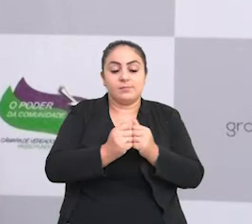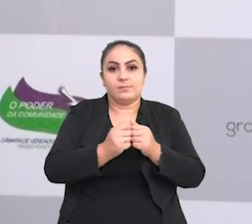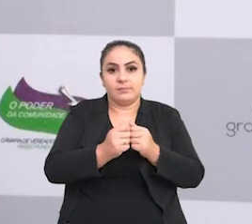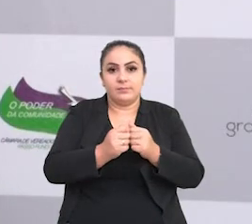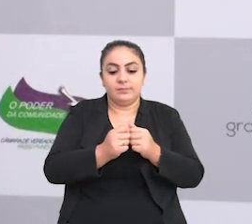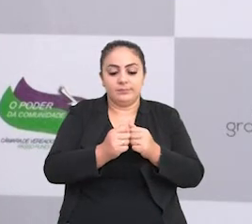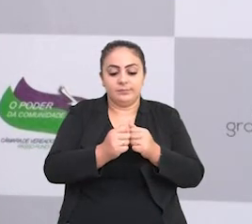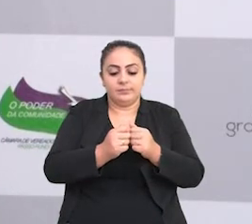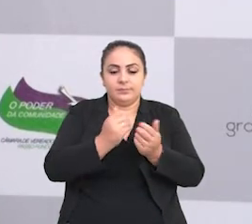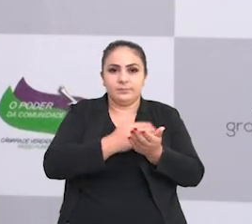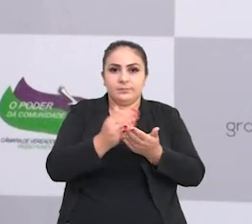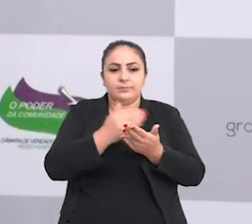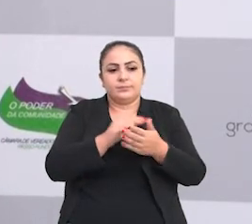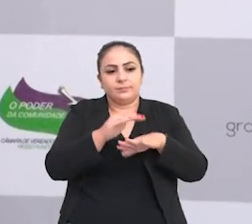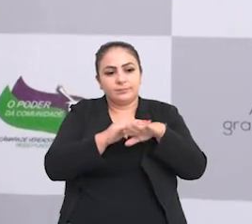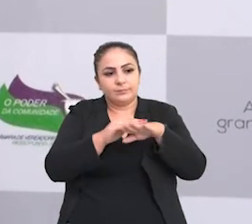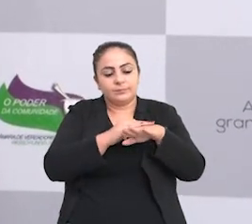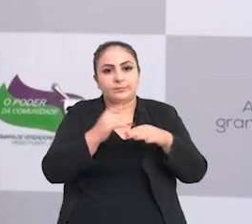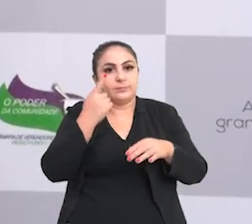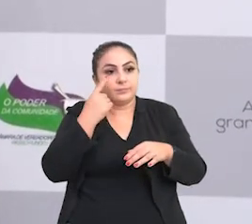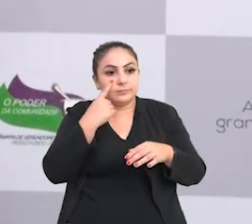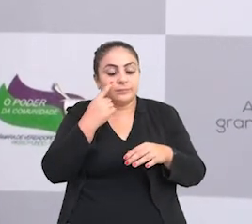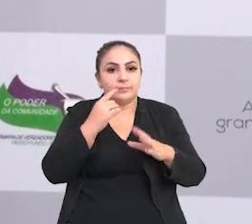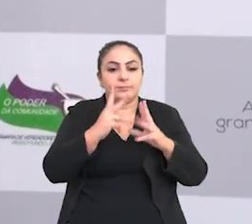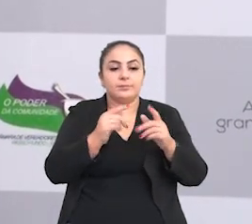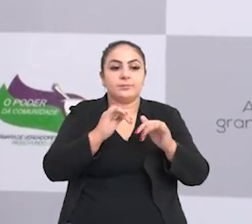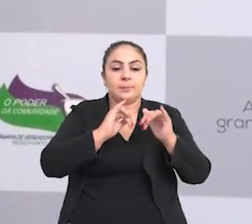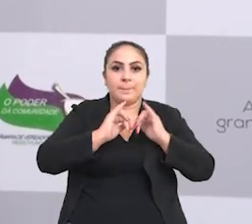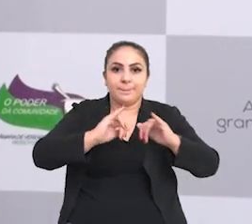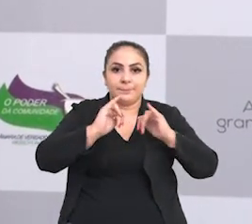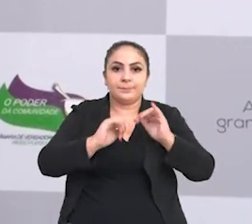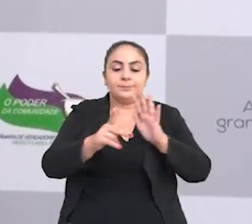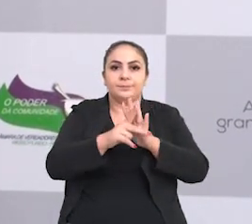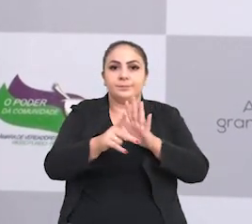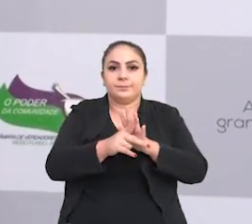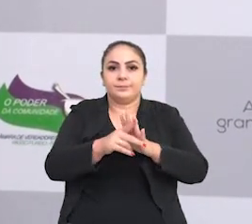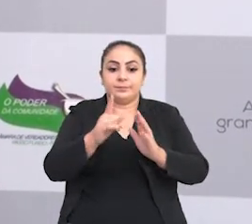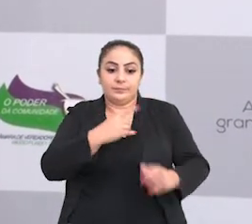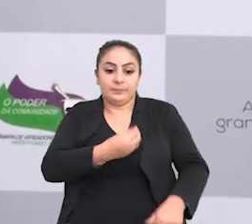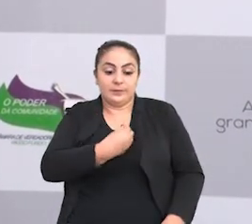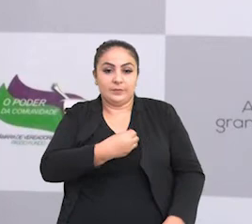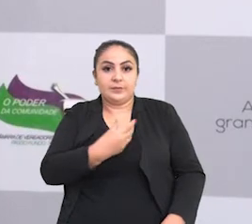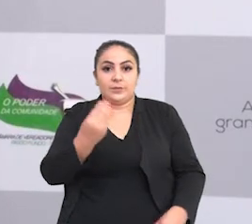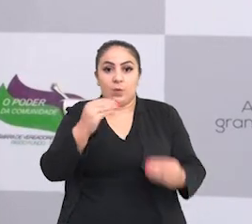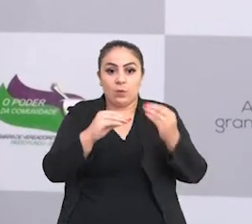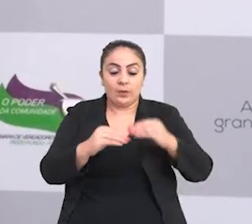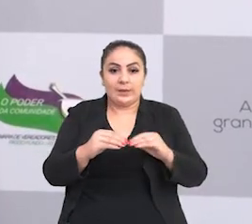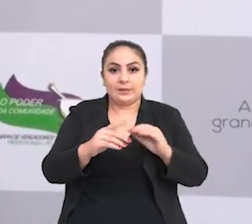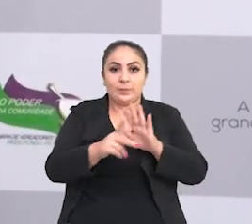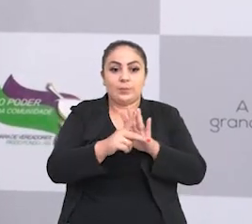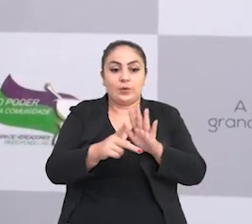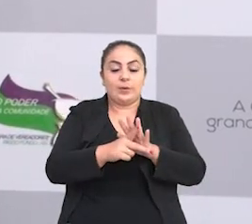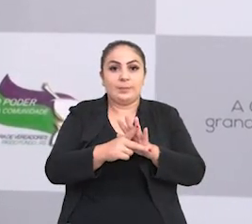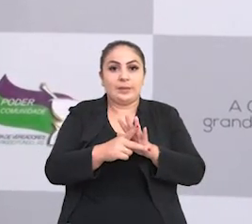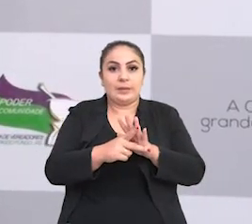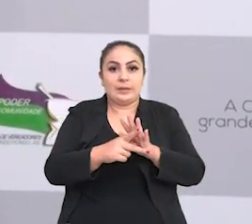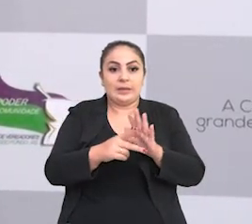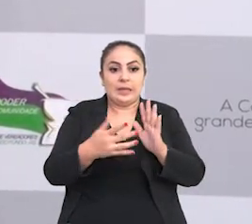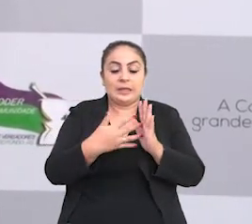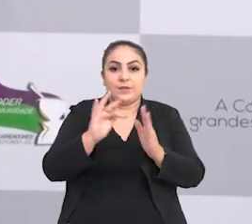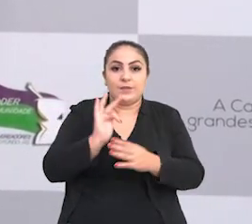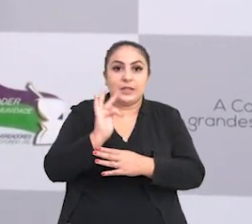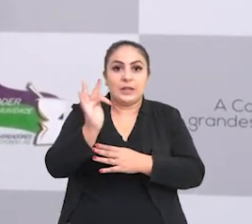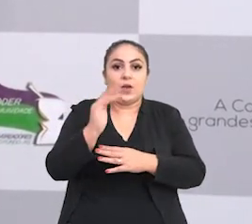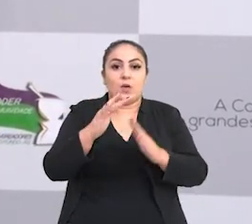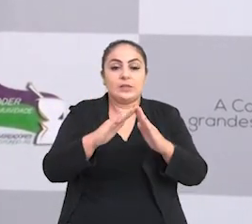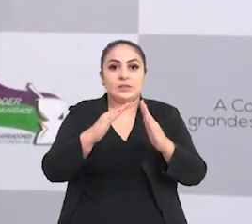Nós, reunidos, começamos a conversar e chegamos à informação de que estava sendo implementada em